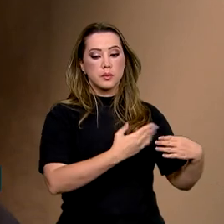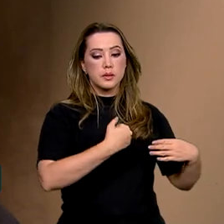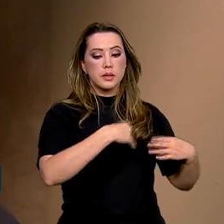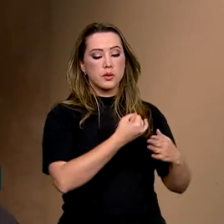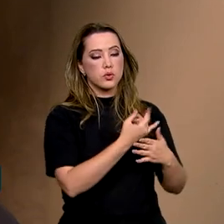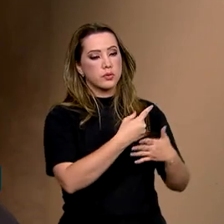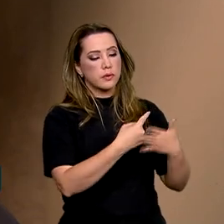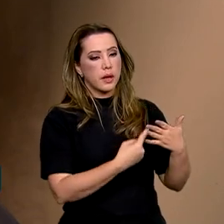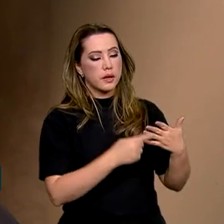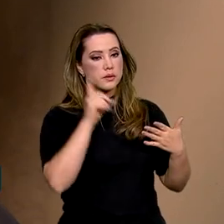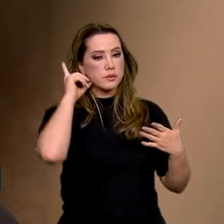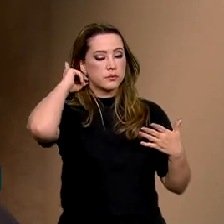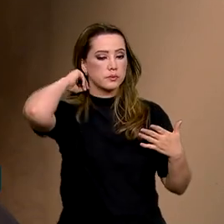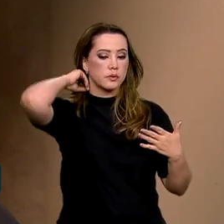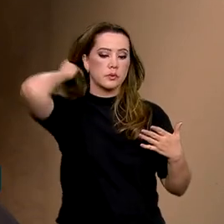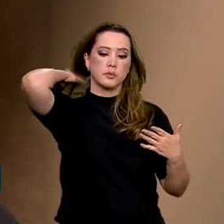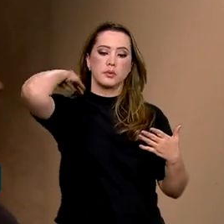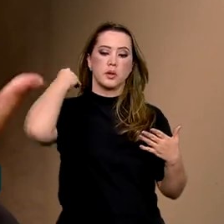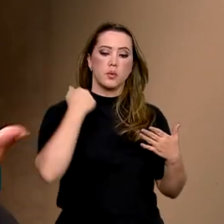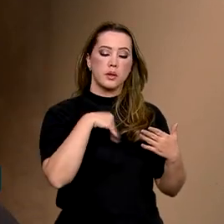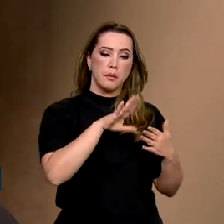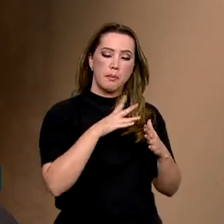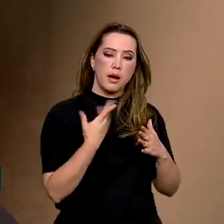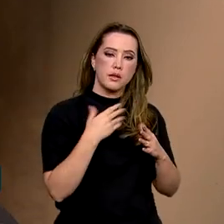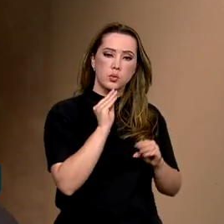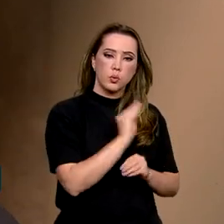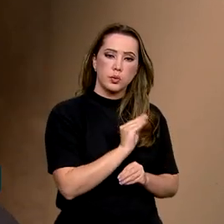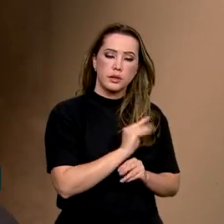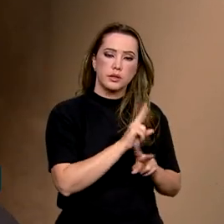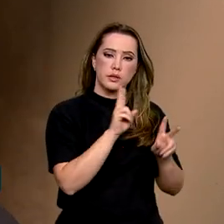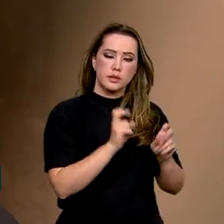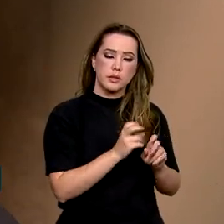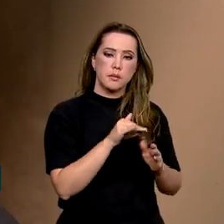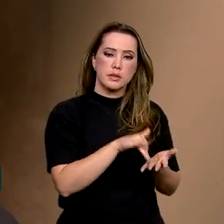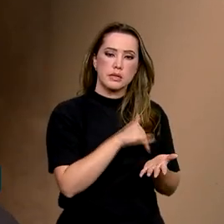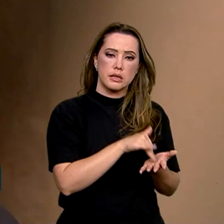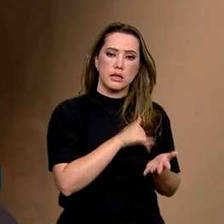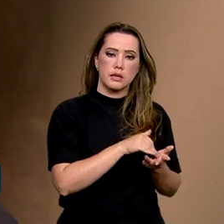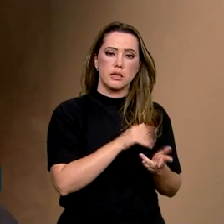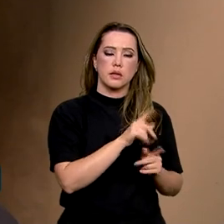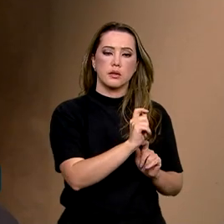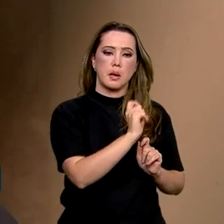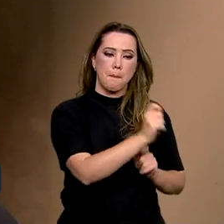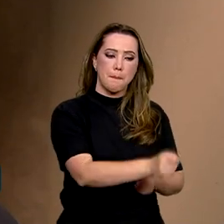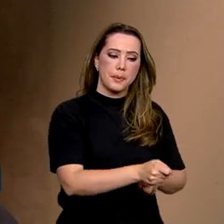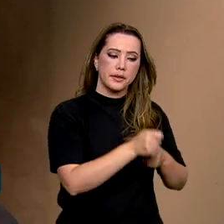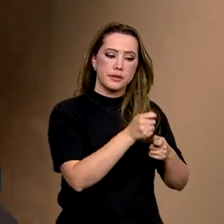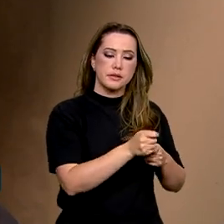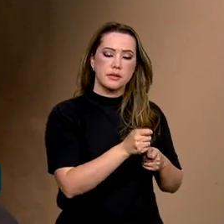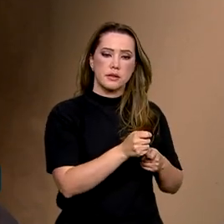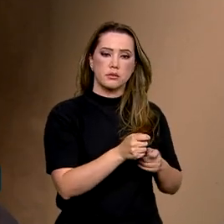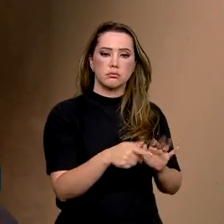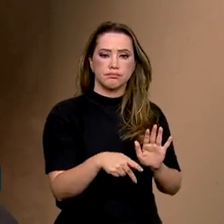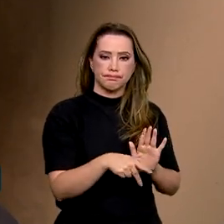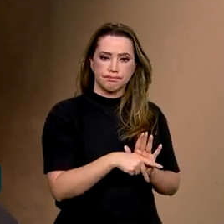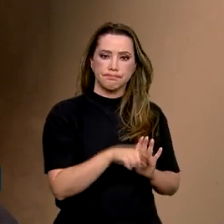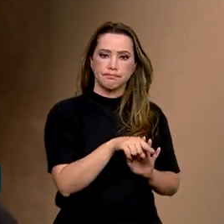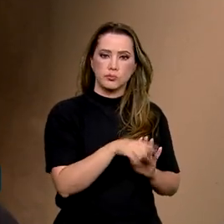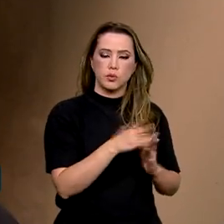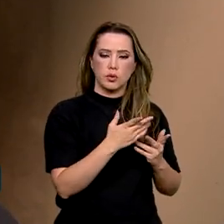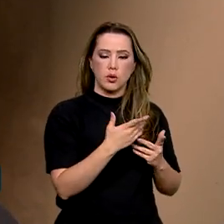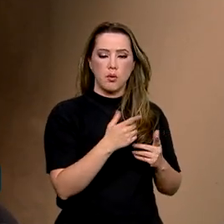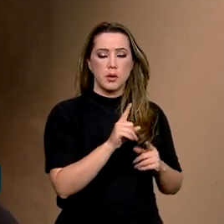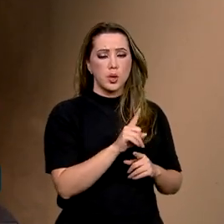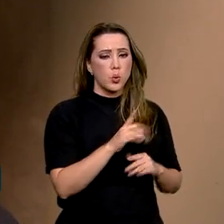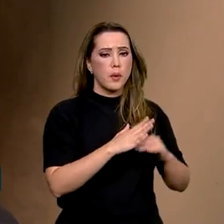é a Secretaria Nacional da Pesca Artesanal, que recentemente lançou o programa Povos da Pesca Artesanal. E esse programa tem